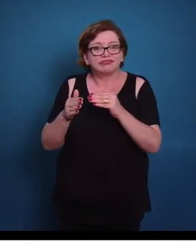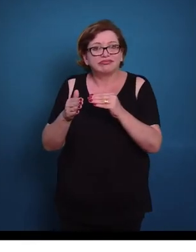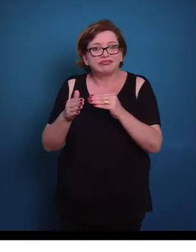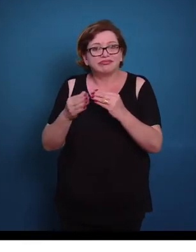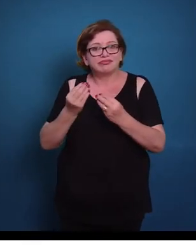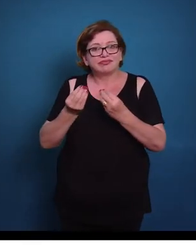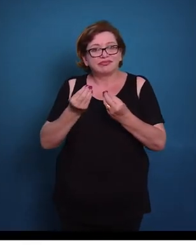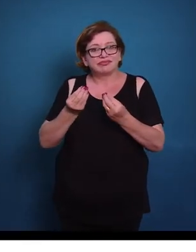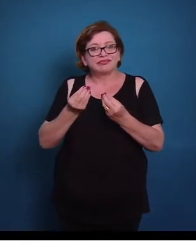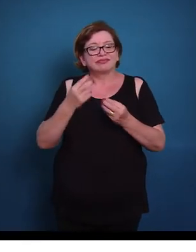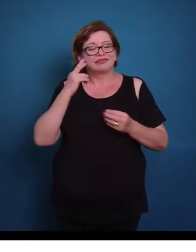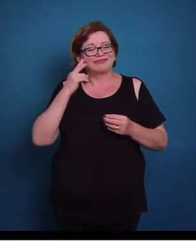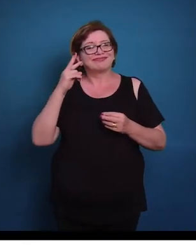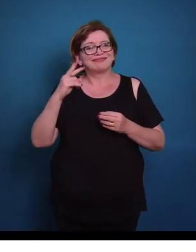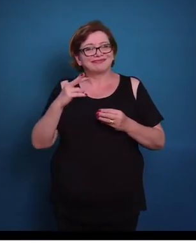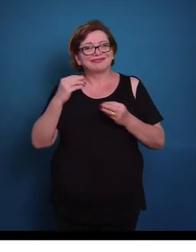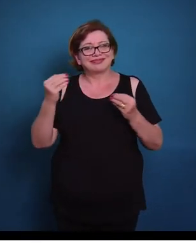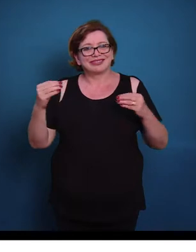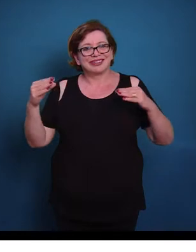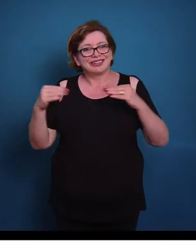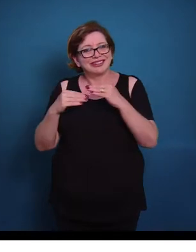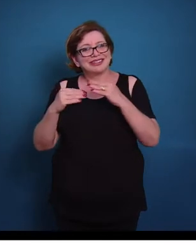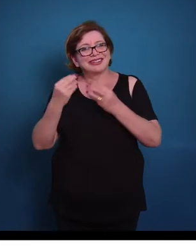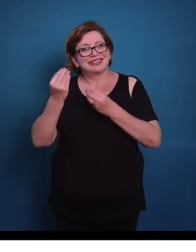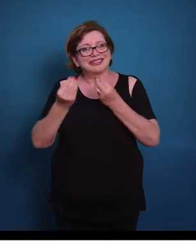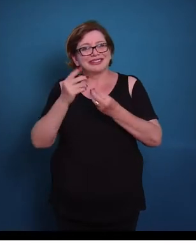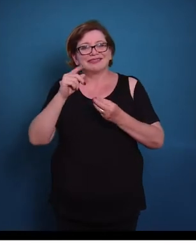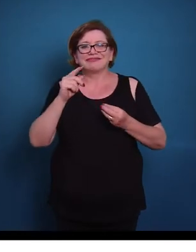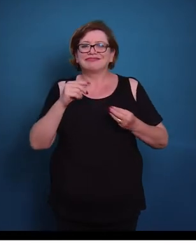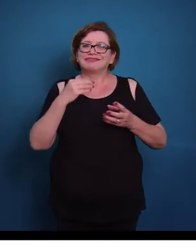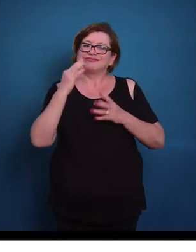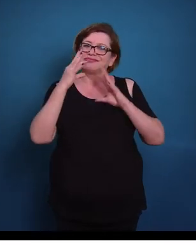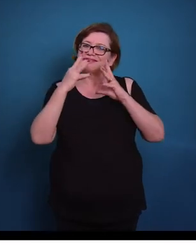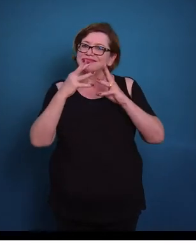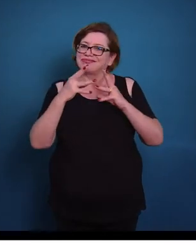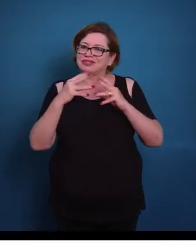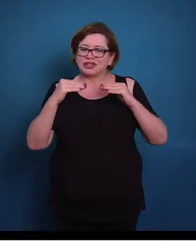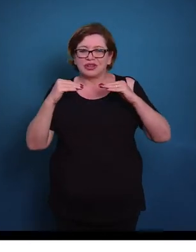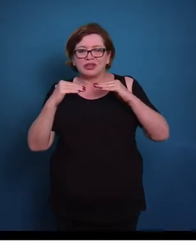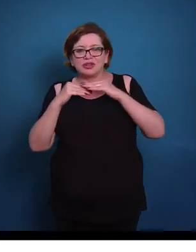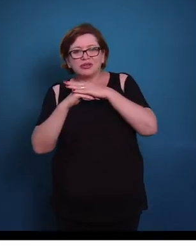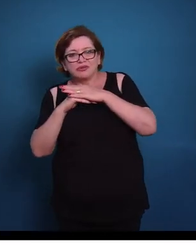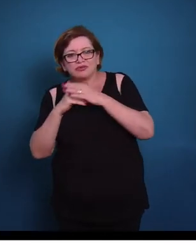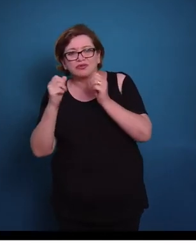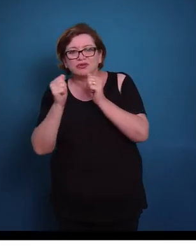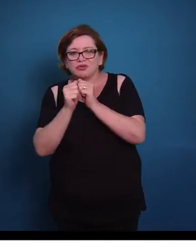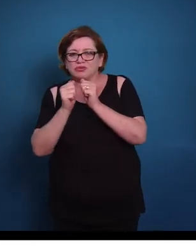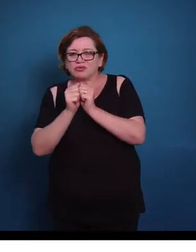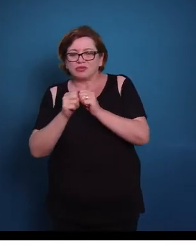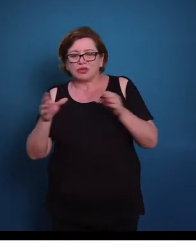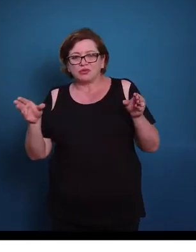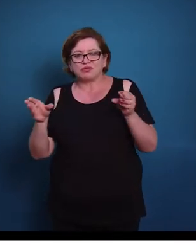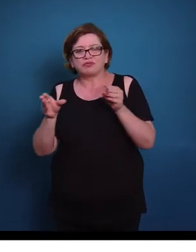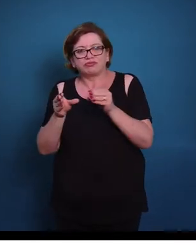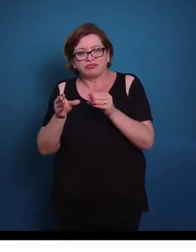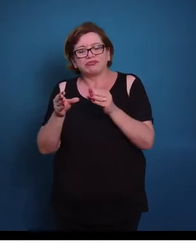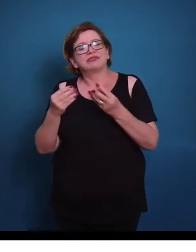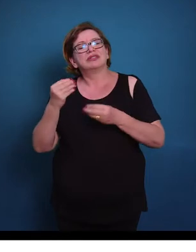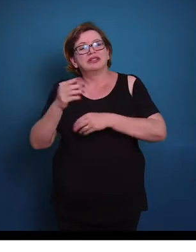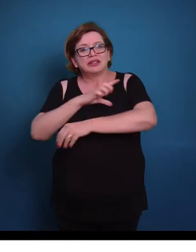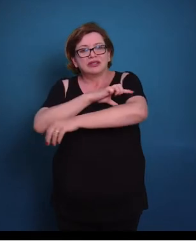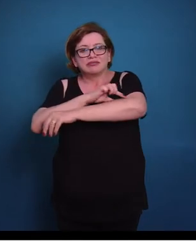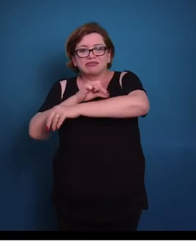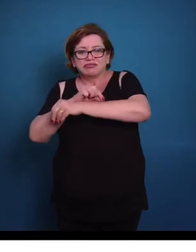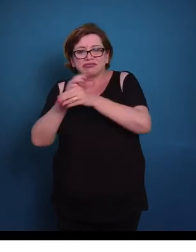esse modelo. Então vai haver um encurtamento do sarcômero. Então todos os sarcômeros se encurtando ao mesmo tempo, nós vamos ter um encurtamento total do